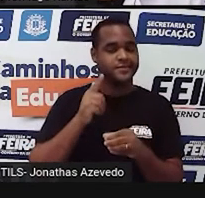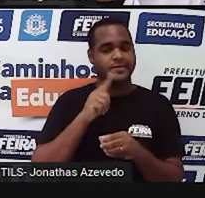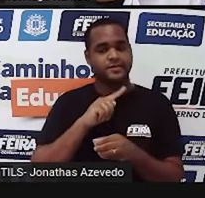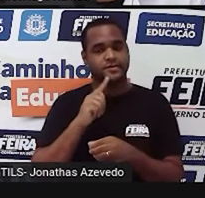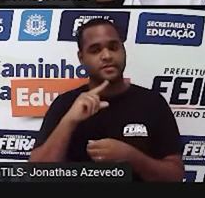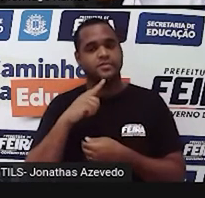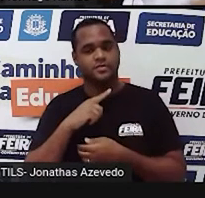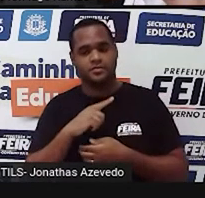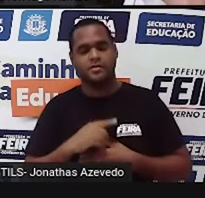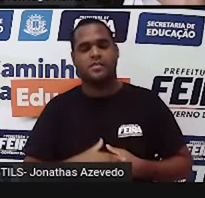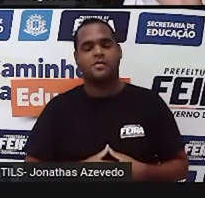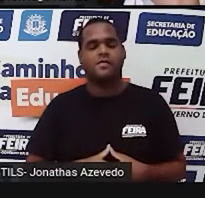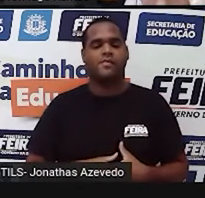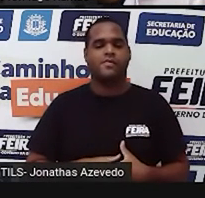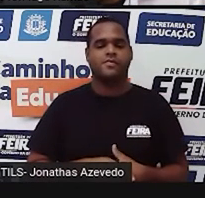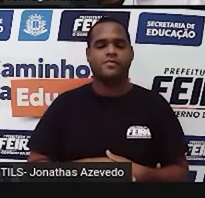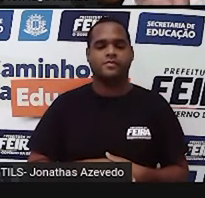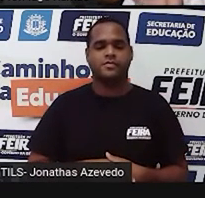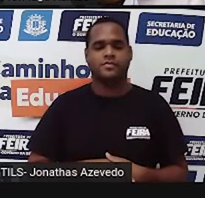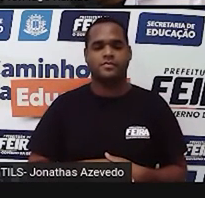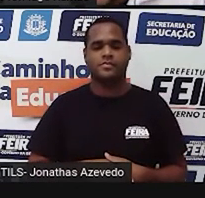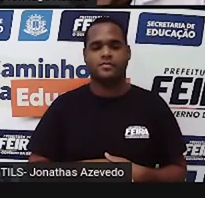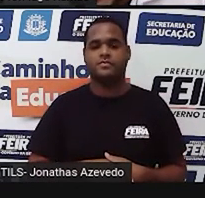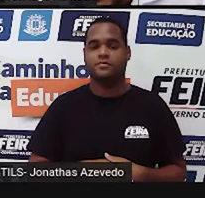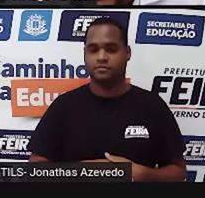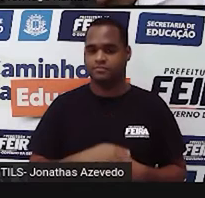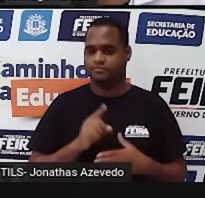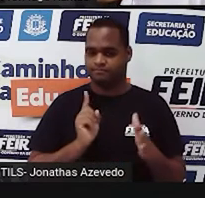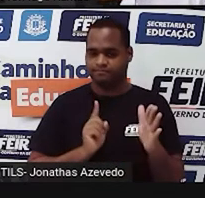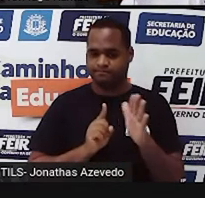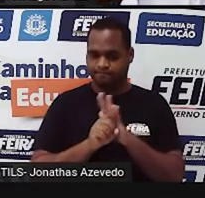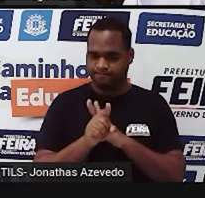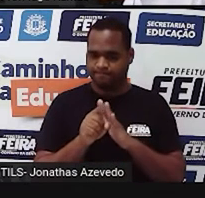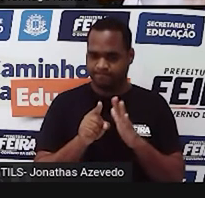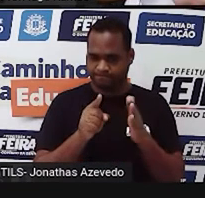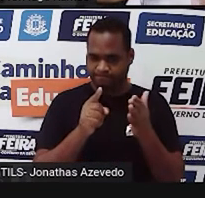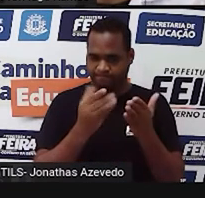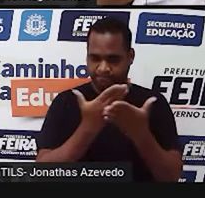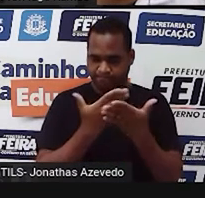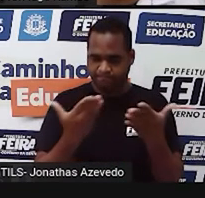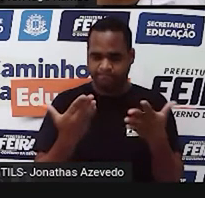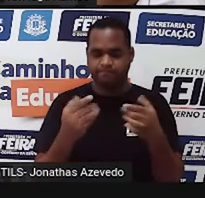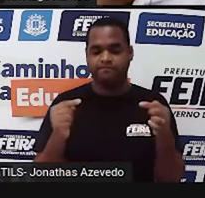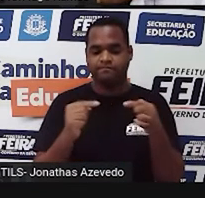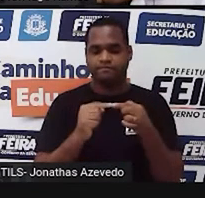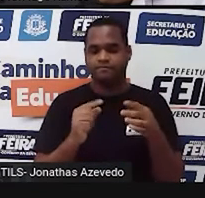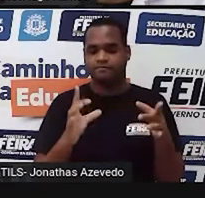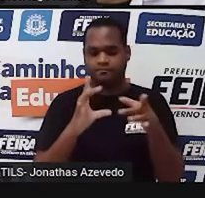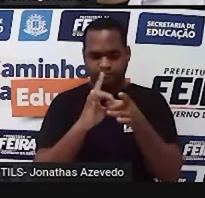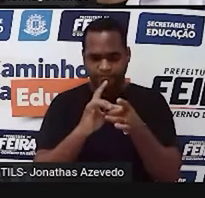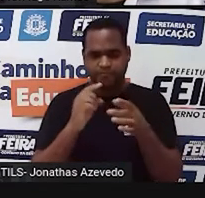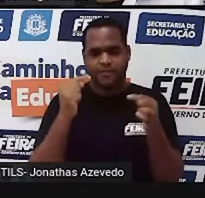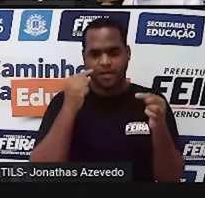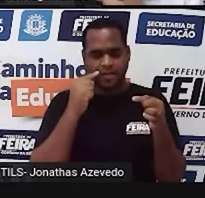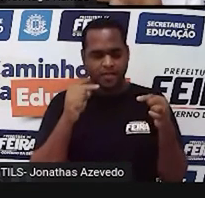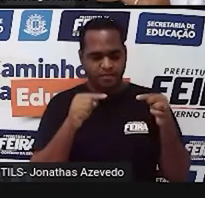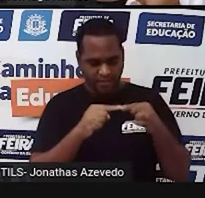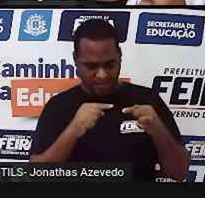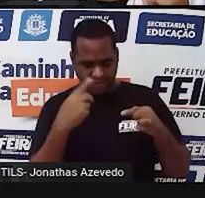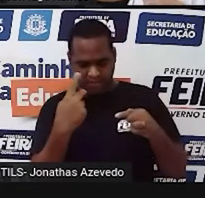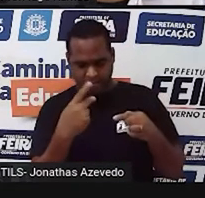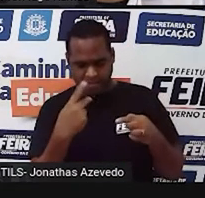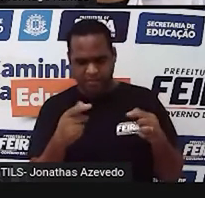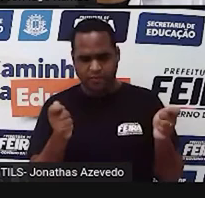bom? Vou fazer uma pergunta em relação a essa situação